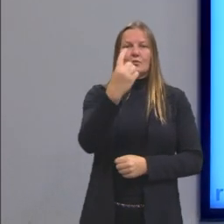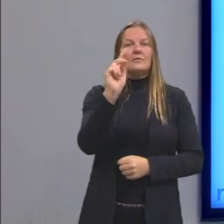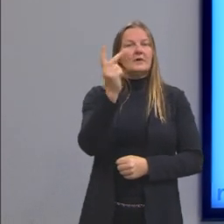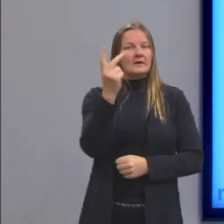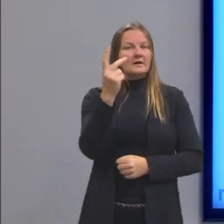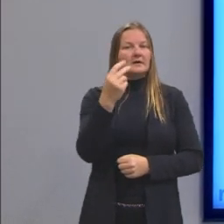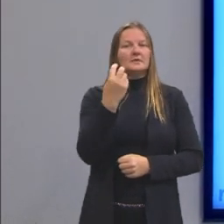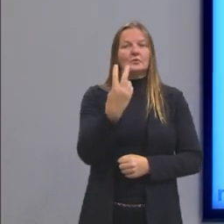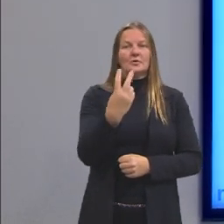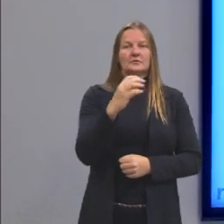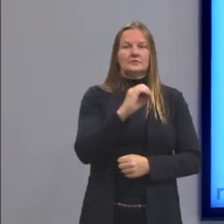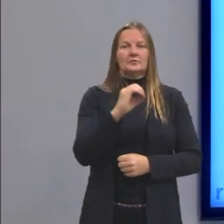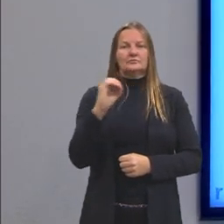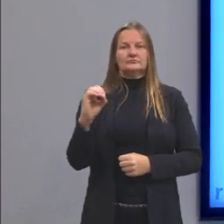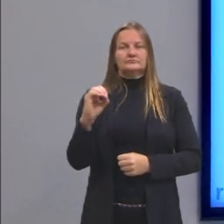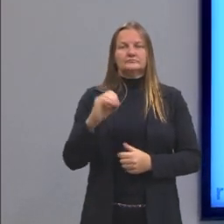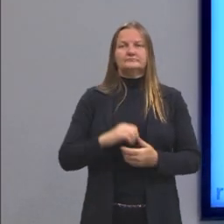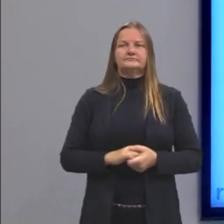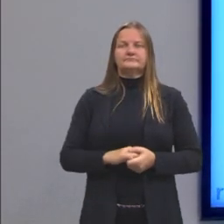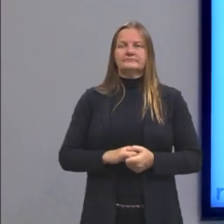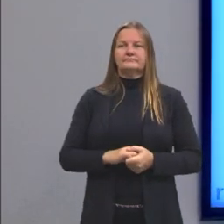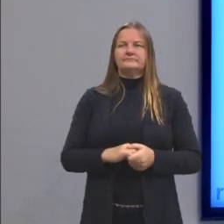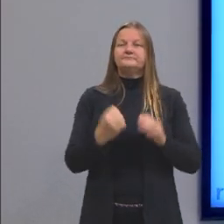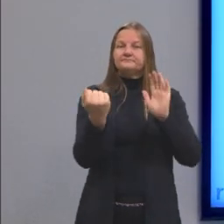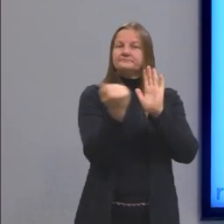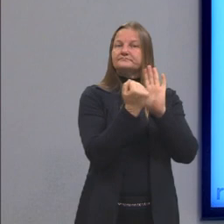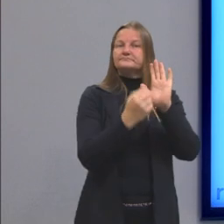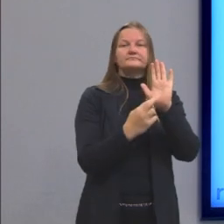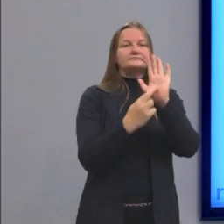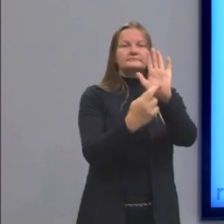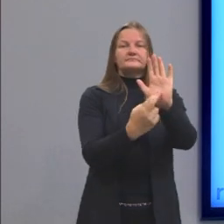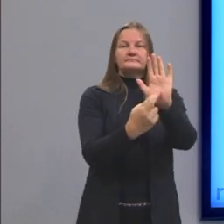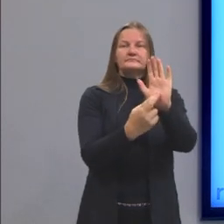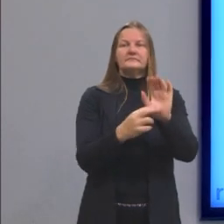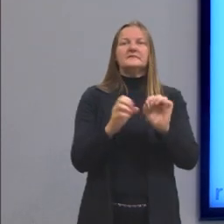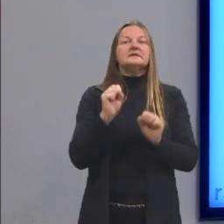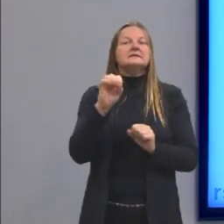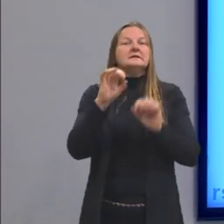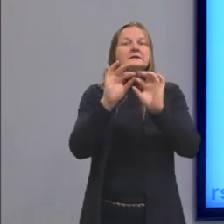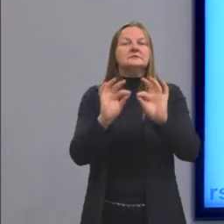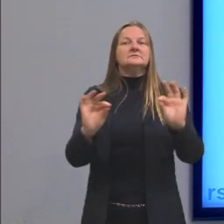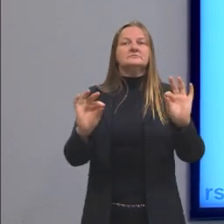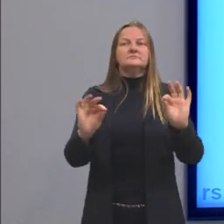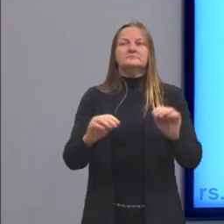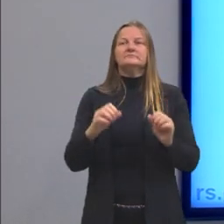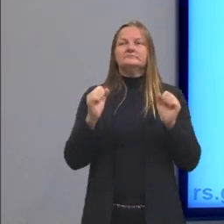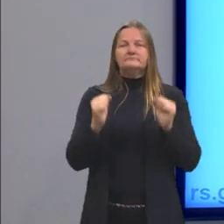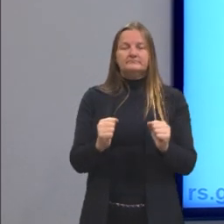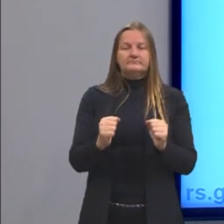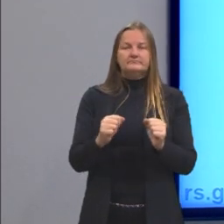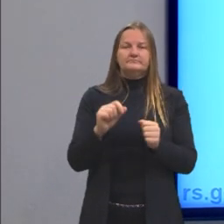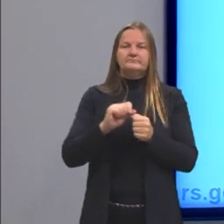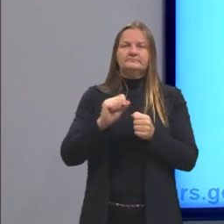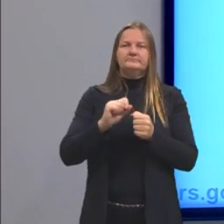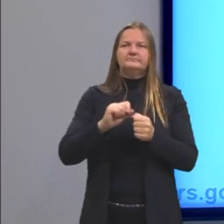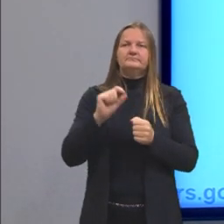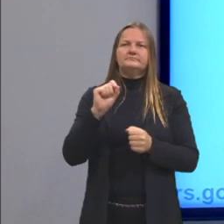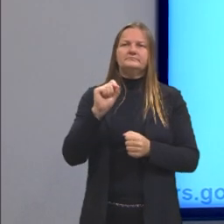conectados. Isso aqui é a molécula da água. E se a gente quer simplificar mais ainda, a gente também pode